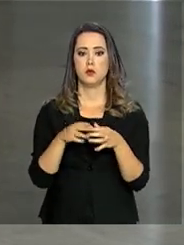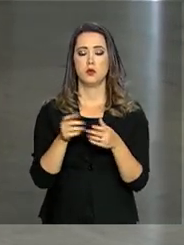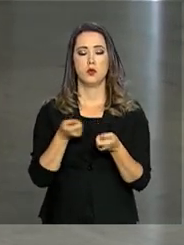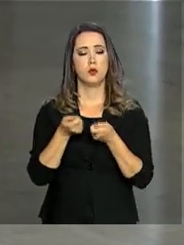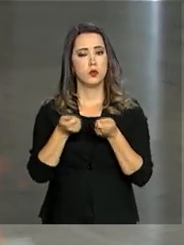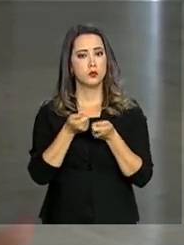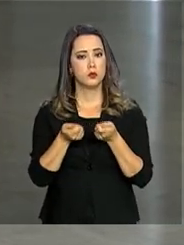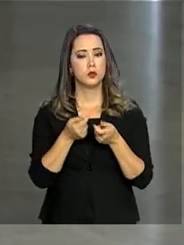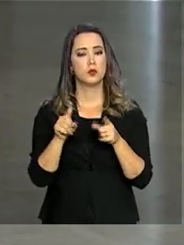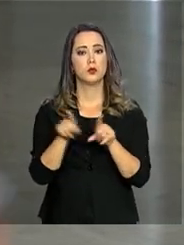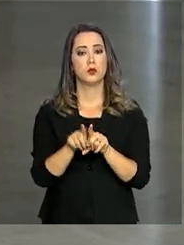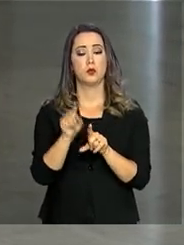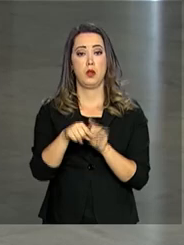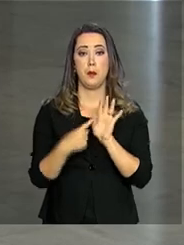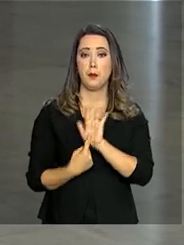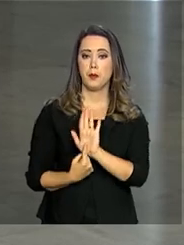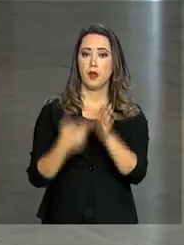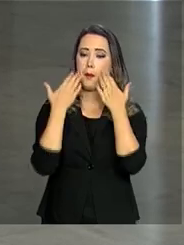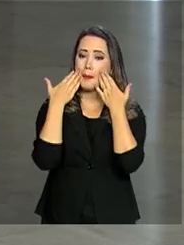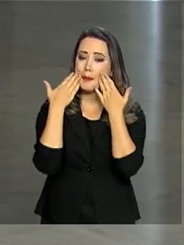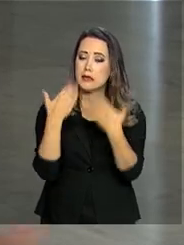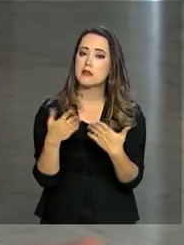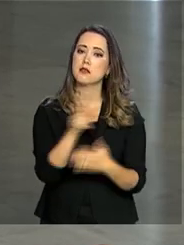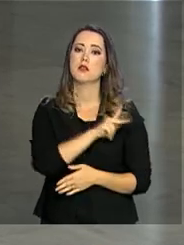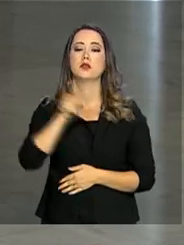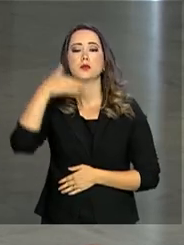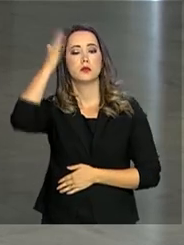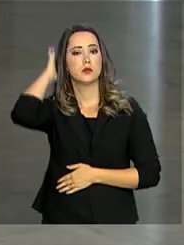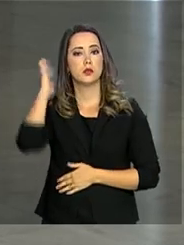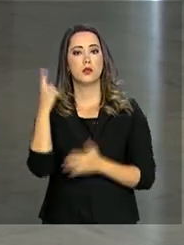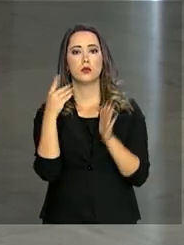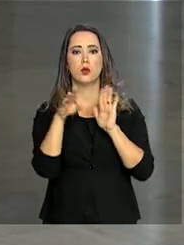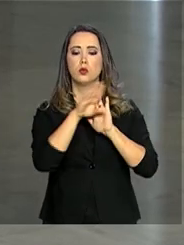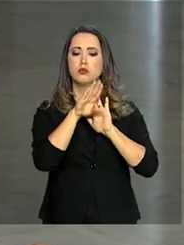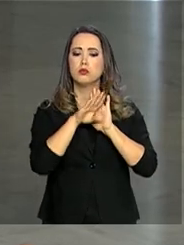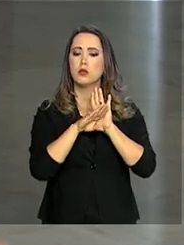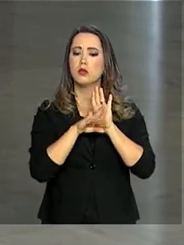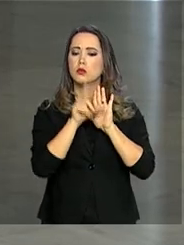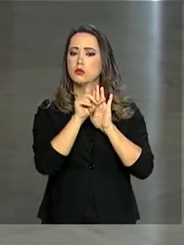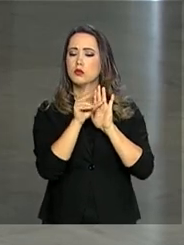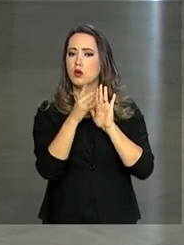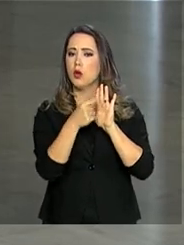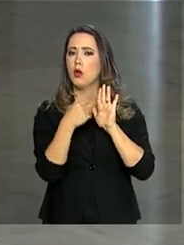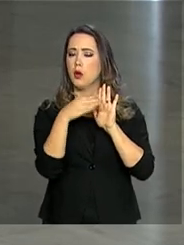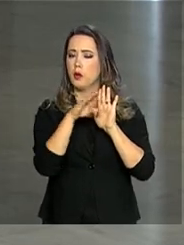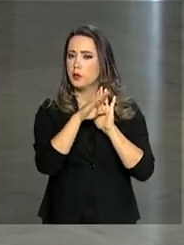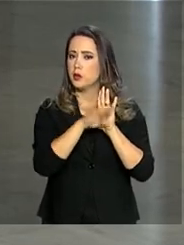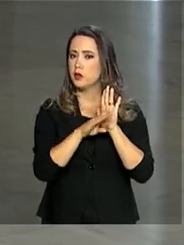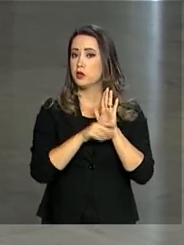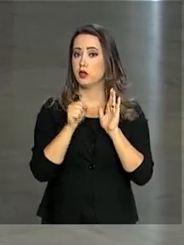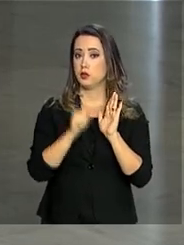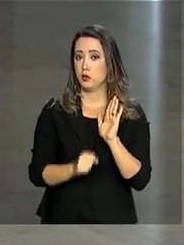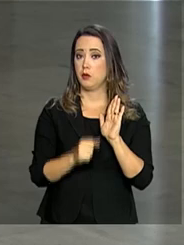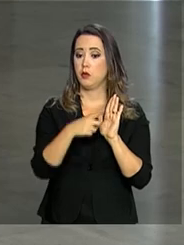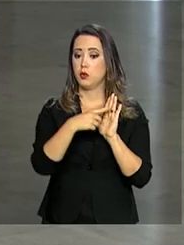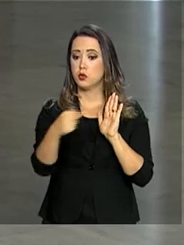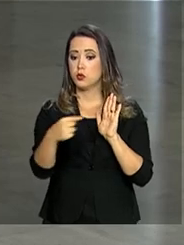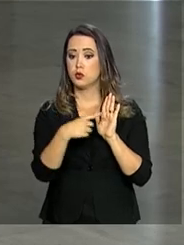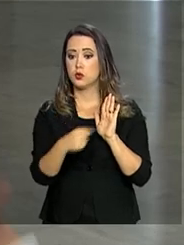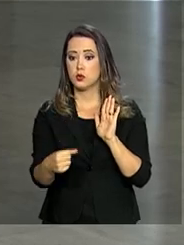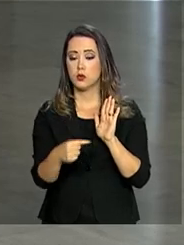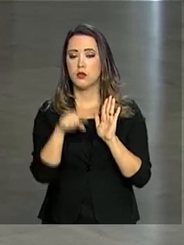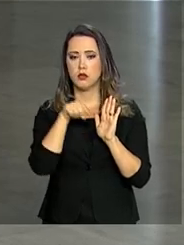vão apresentar ao presidente Michel Temer os projetos selecionados que podem, a partir do aval do presidente,